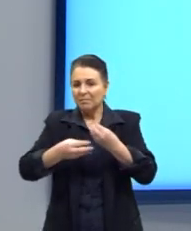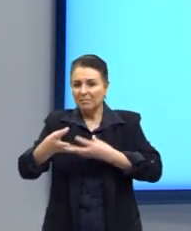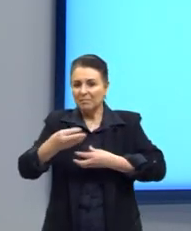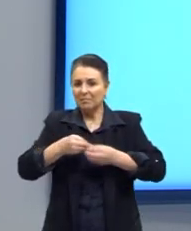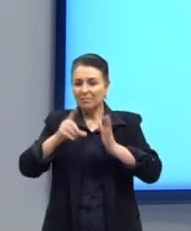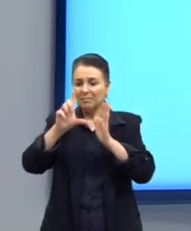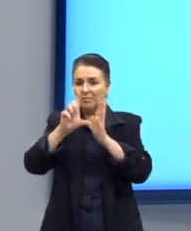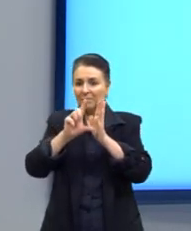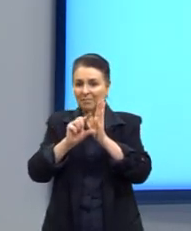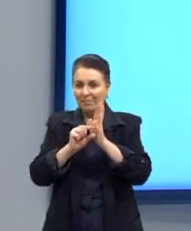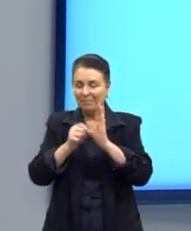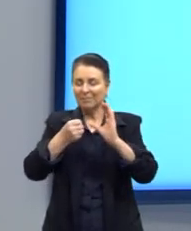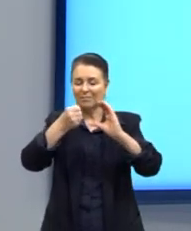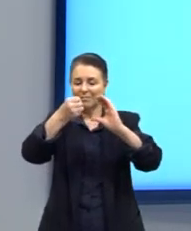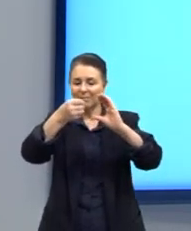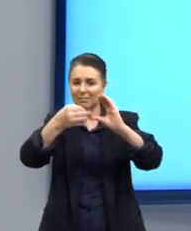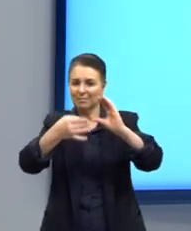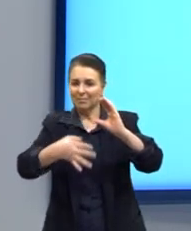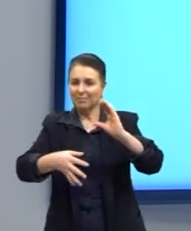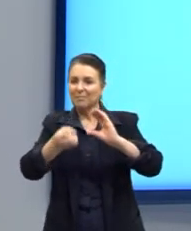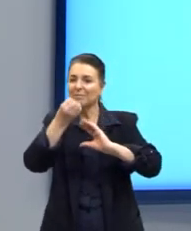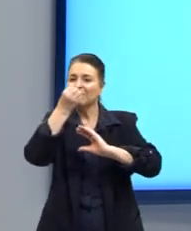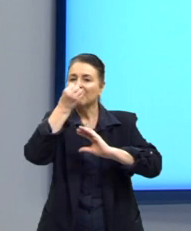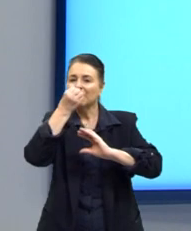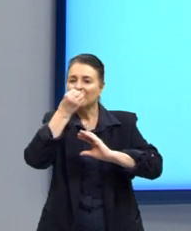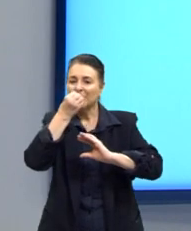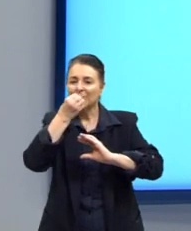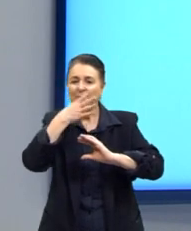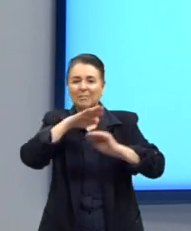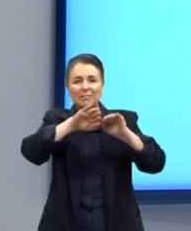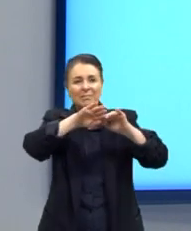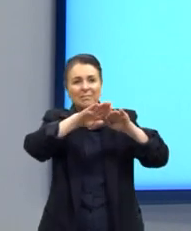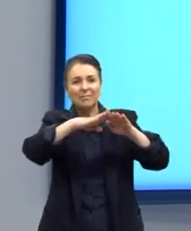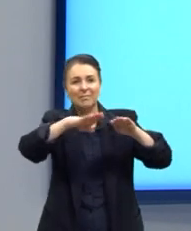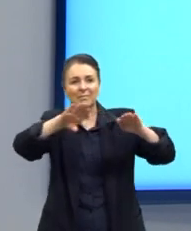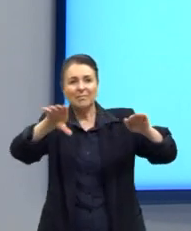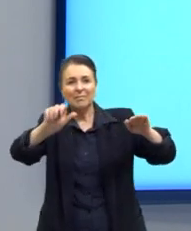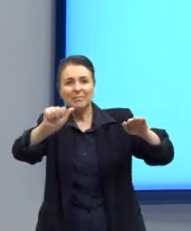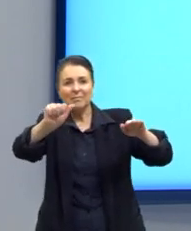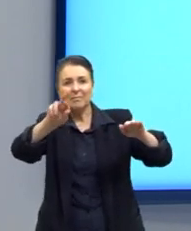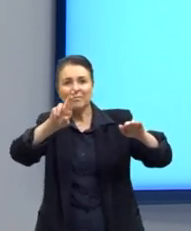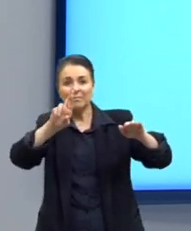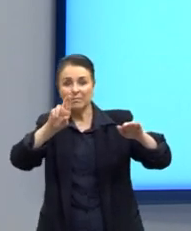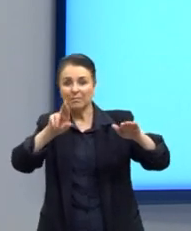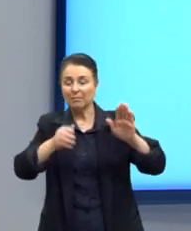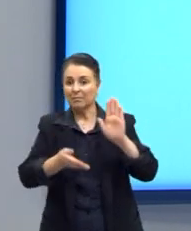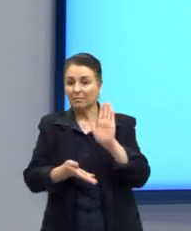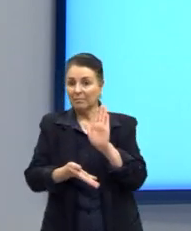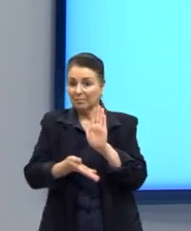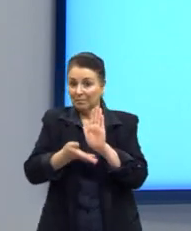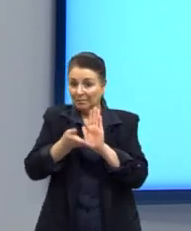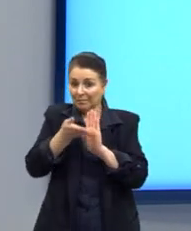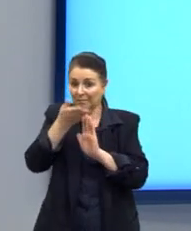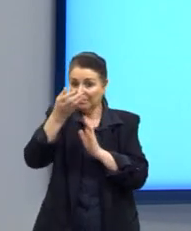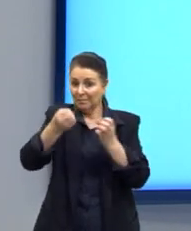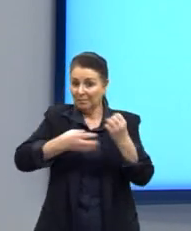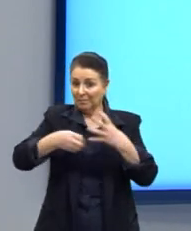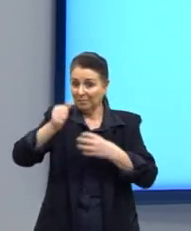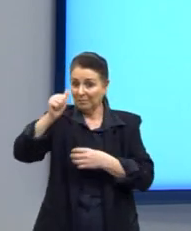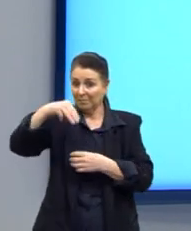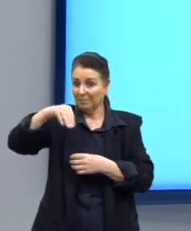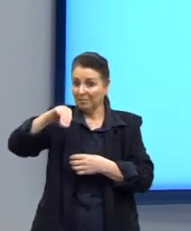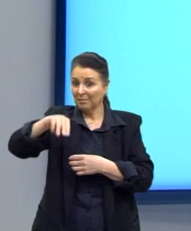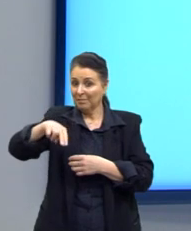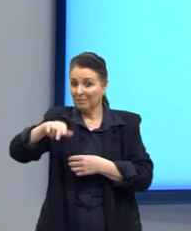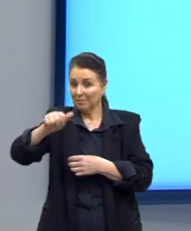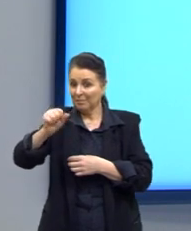característica aí de cheirinho agradável, de maresia. Mas, quando aumenta as concentrações dessas aminas, já vem um